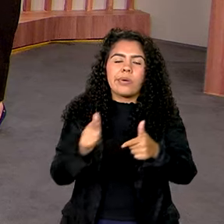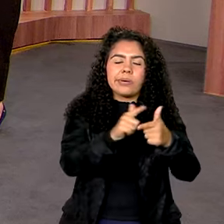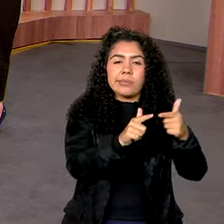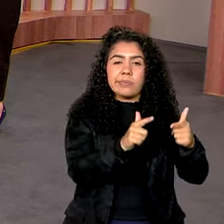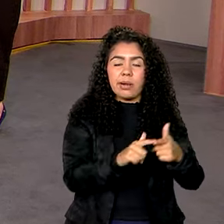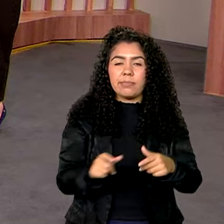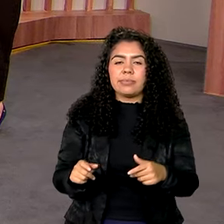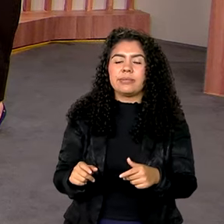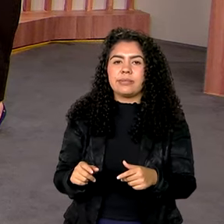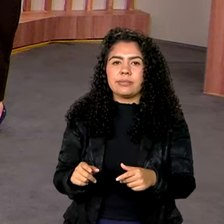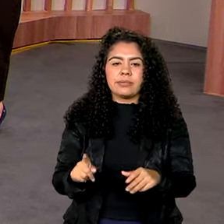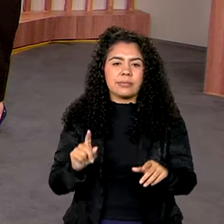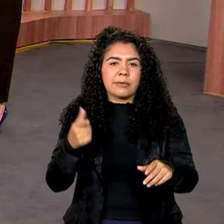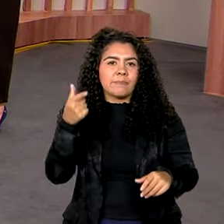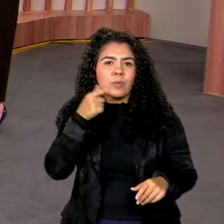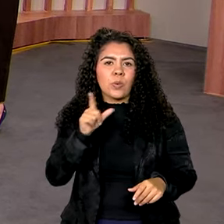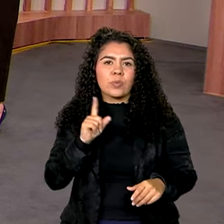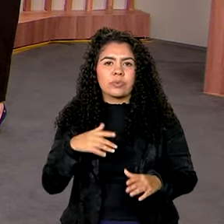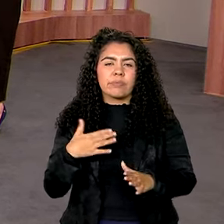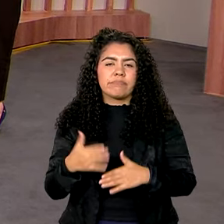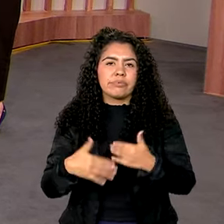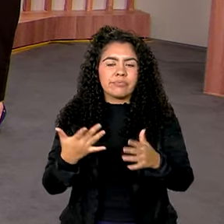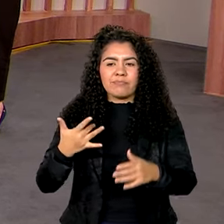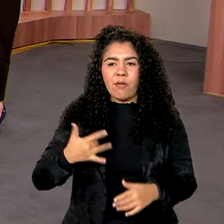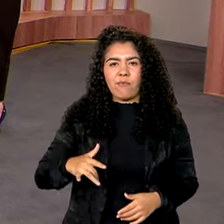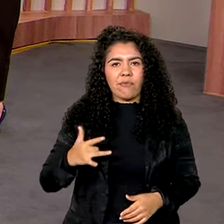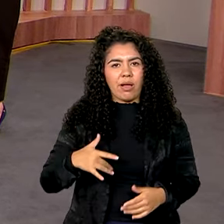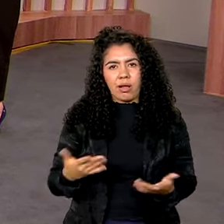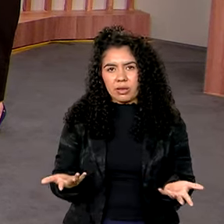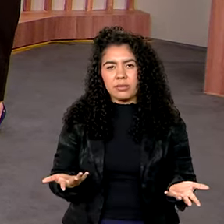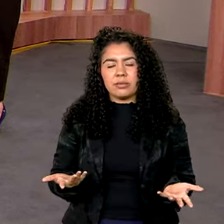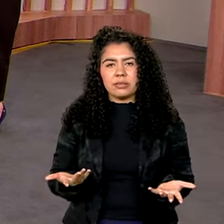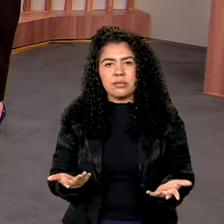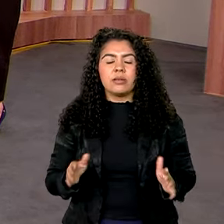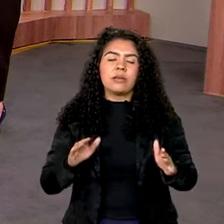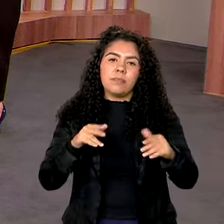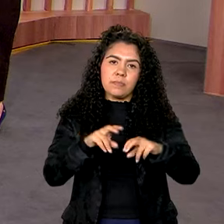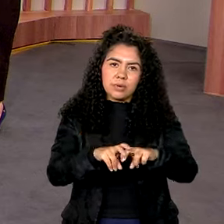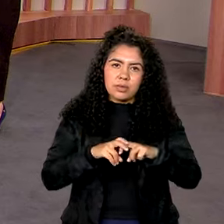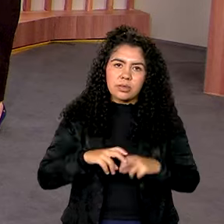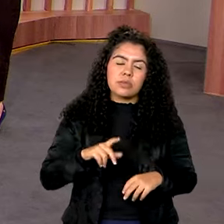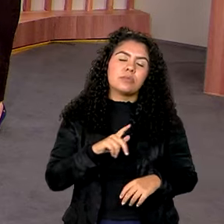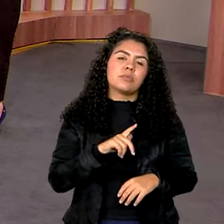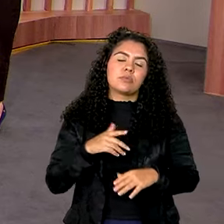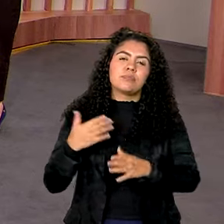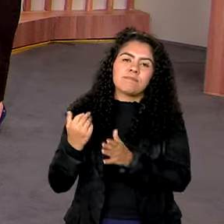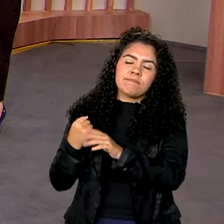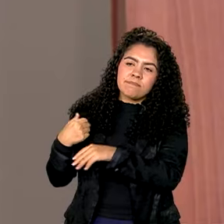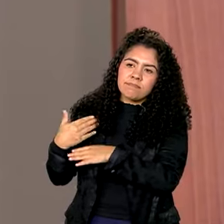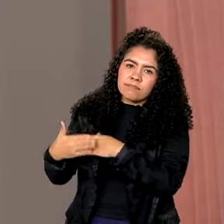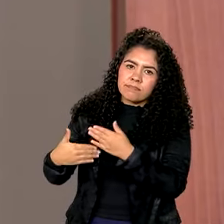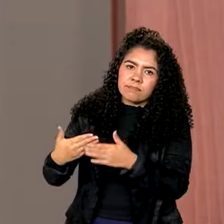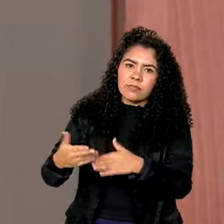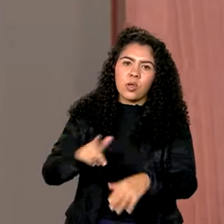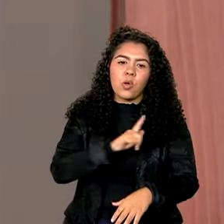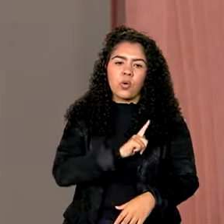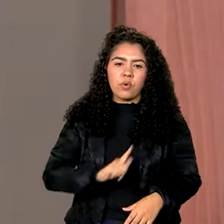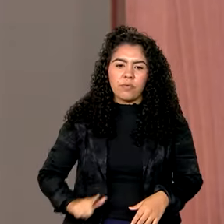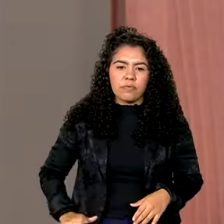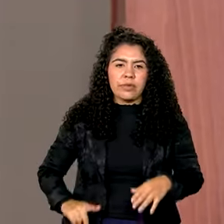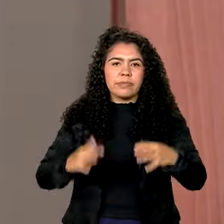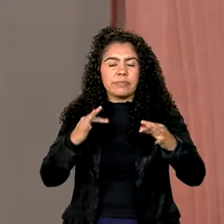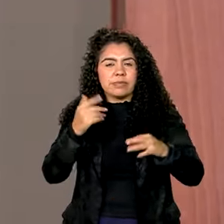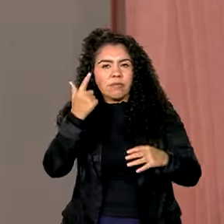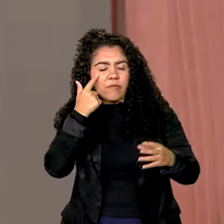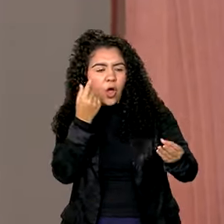concessão passou a não valer a pena para quem assumiu. Então, governo, passados os anos, governo teve que rever o